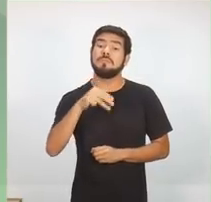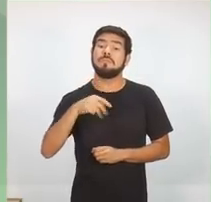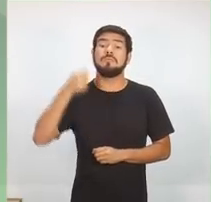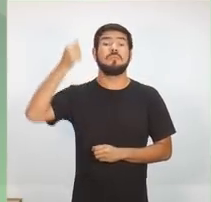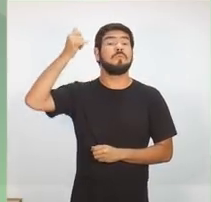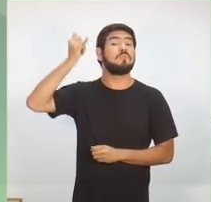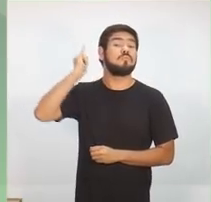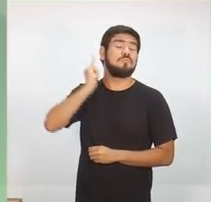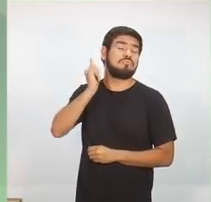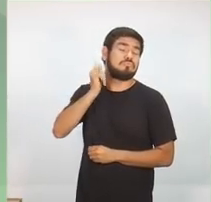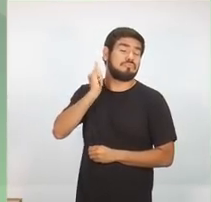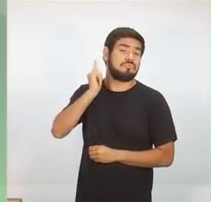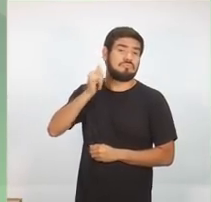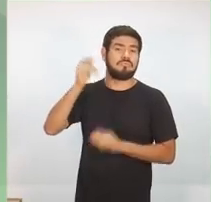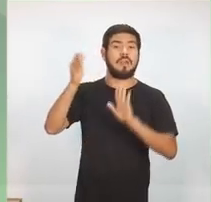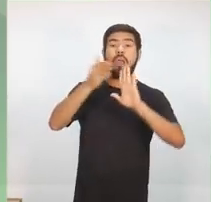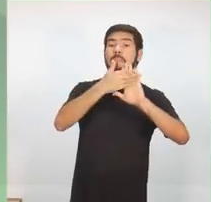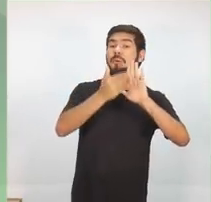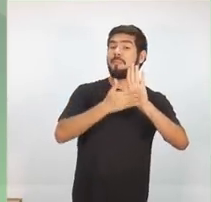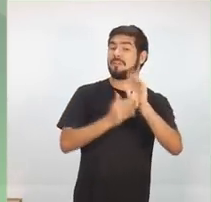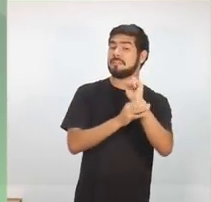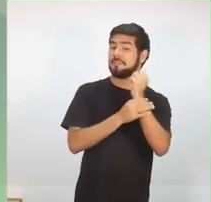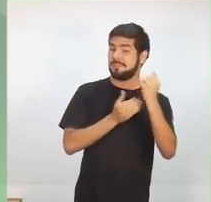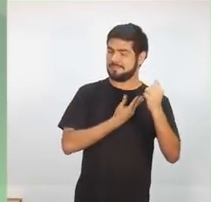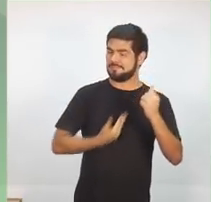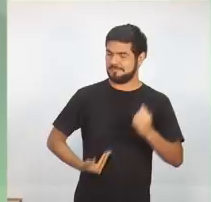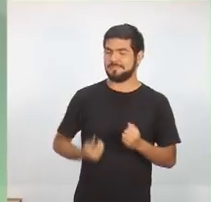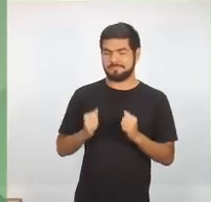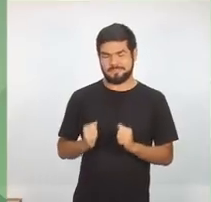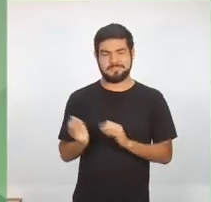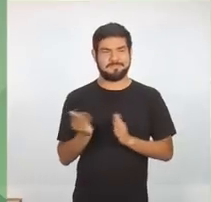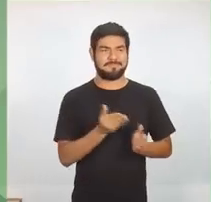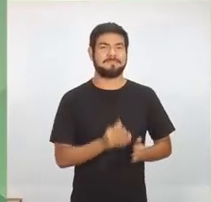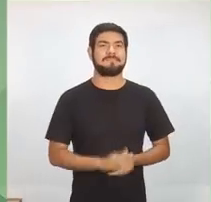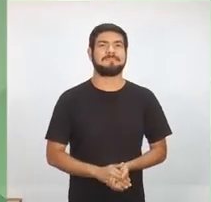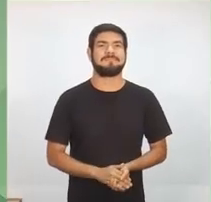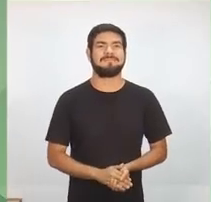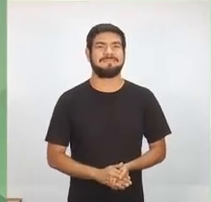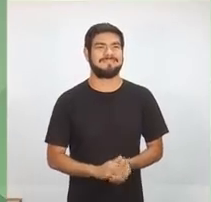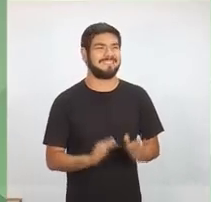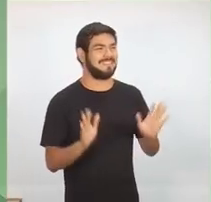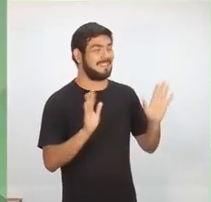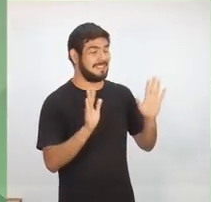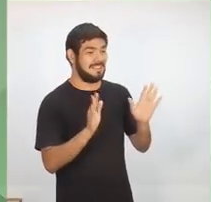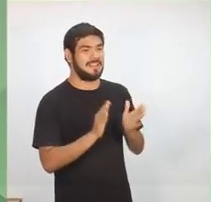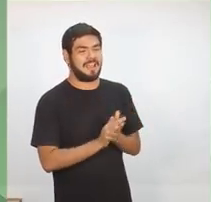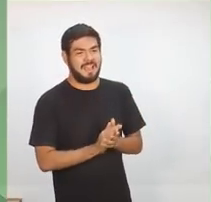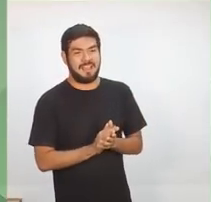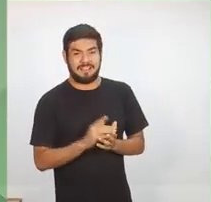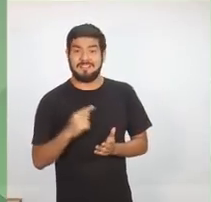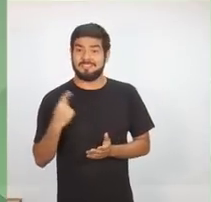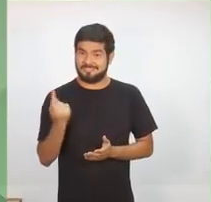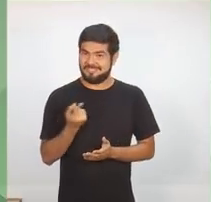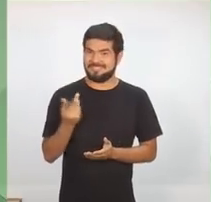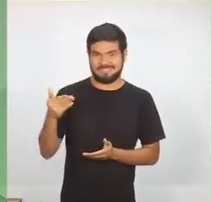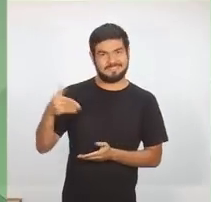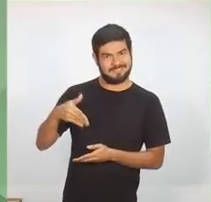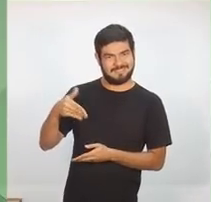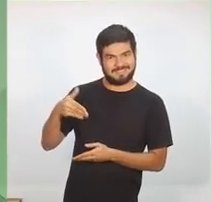para expor suas propostas sobre segurança pública, candidata. Pois bem, Márcia, nós estamos nessa eleição